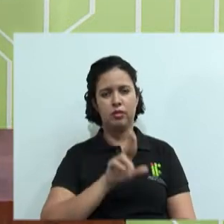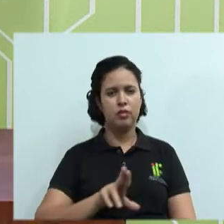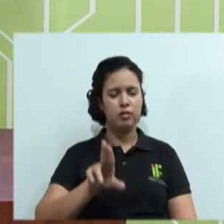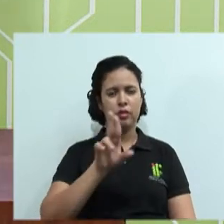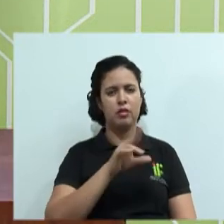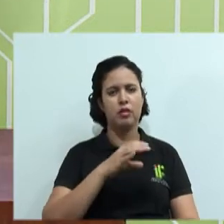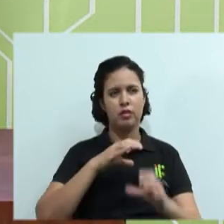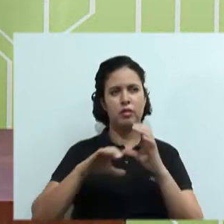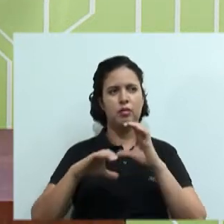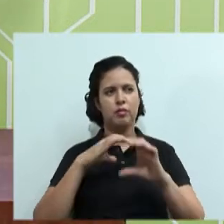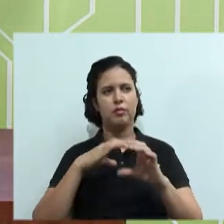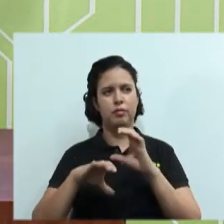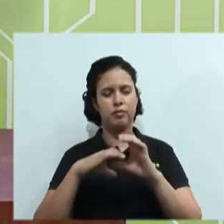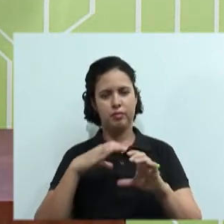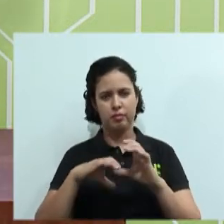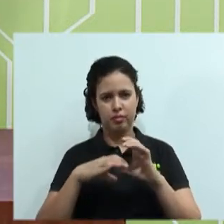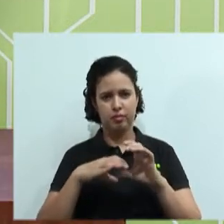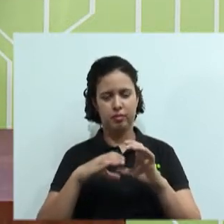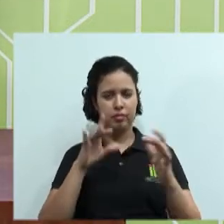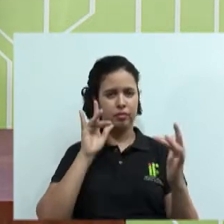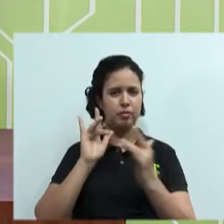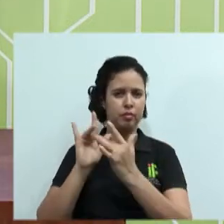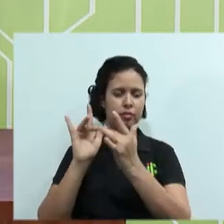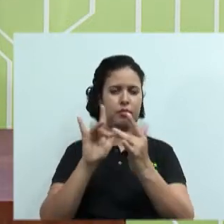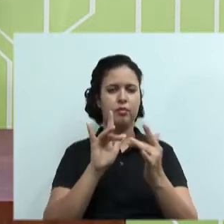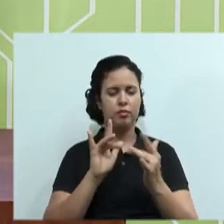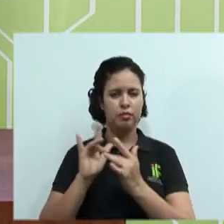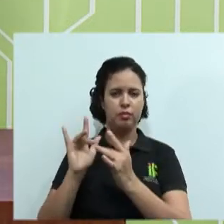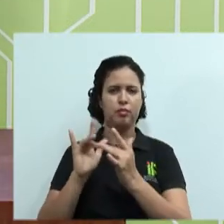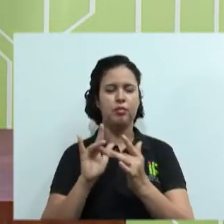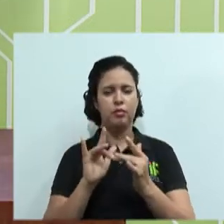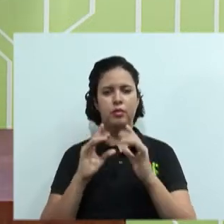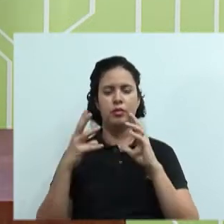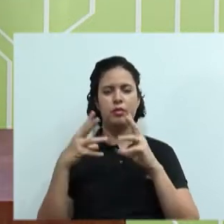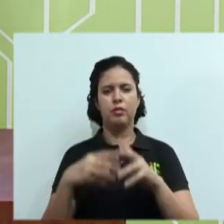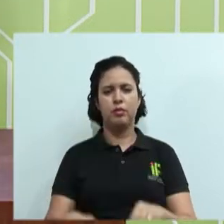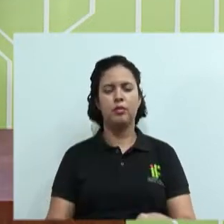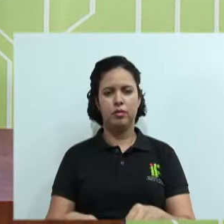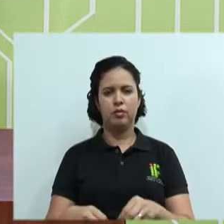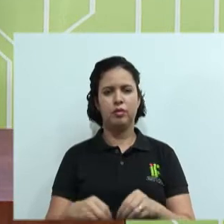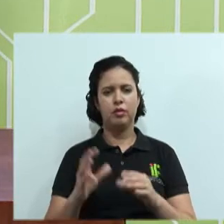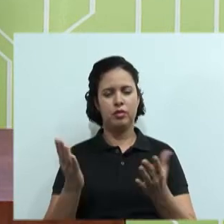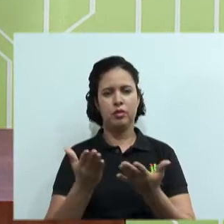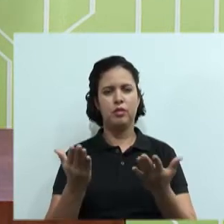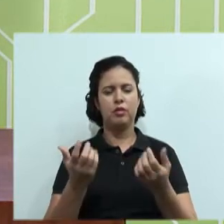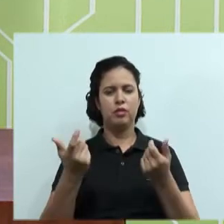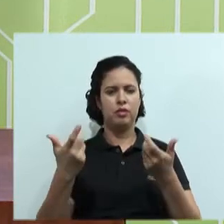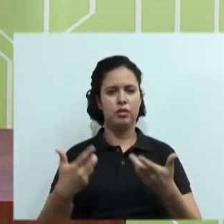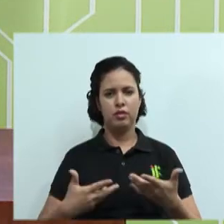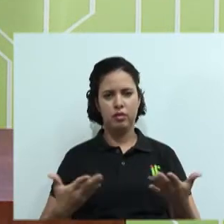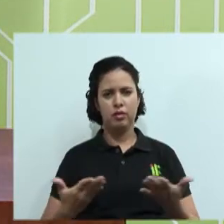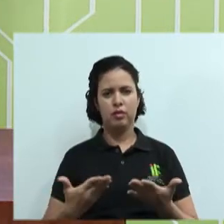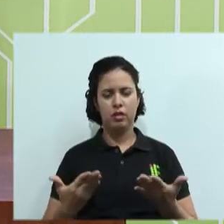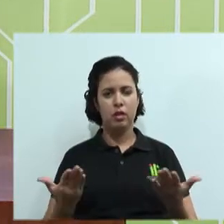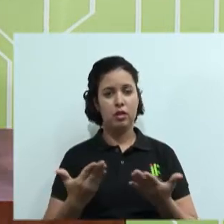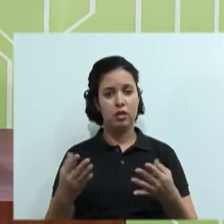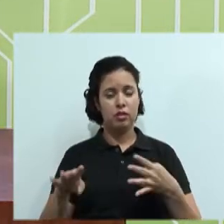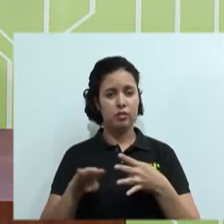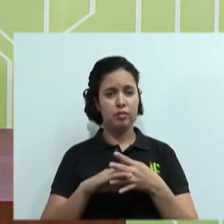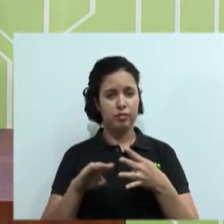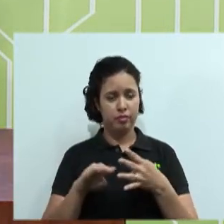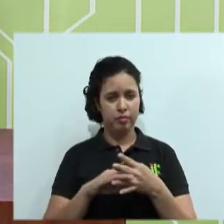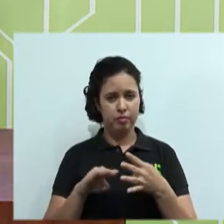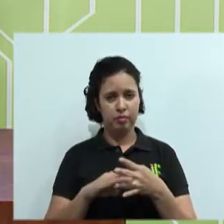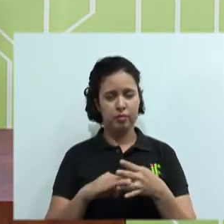a comunicação, né? E a relação entre as pessoas com tudo aquilo que nós abordamos na aula de hoje. Agora nós vamos nos